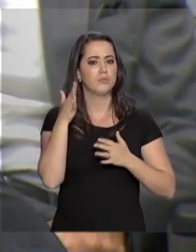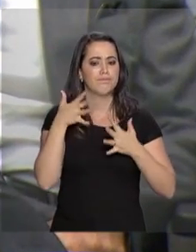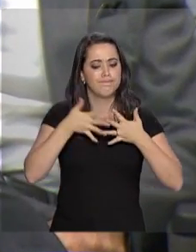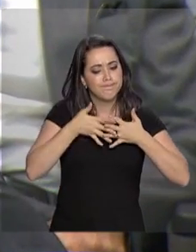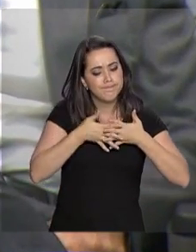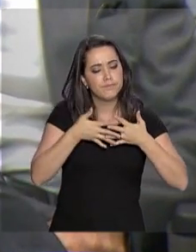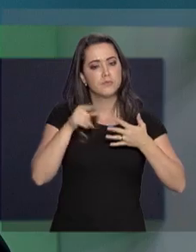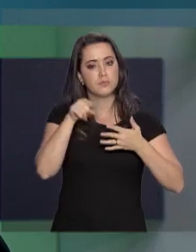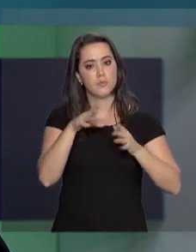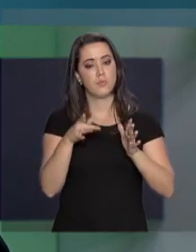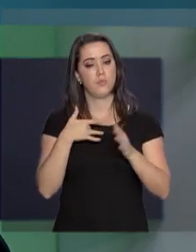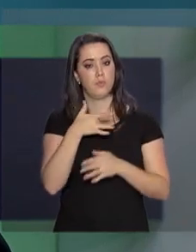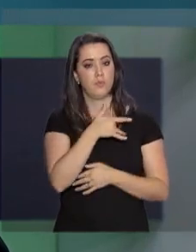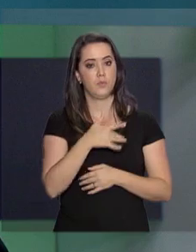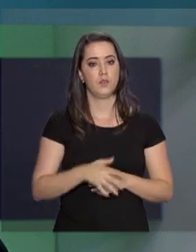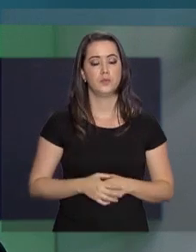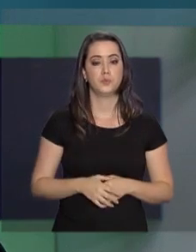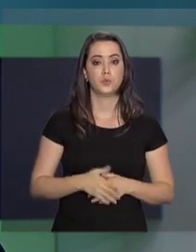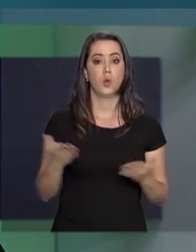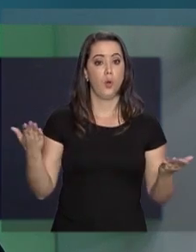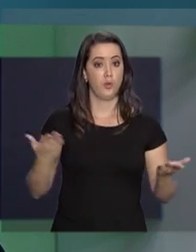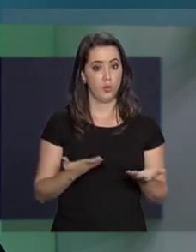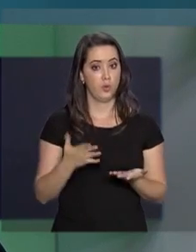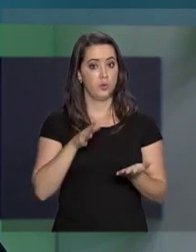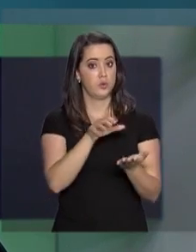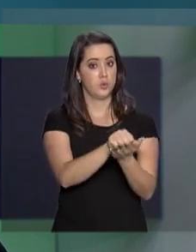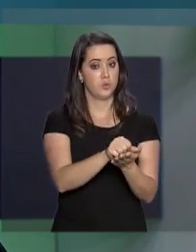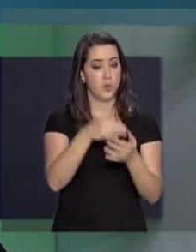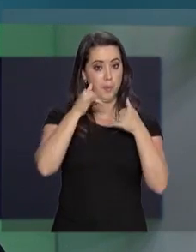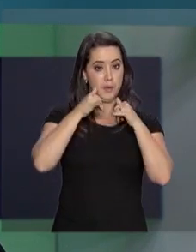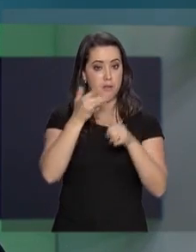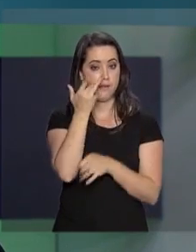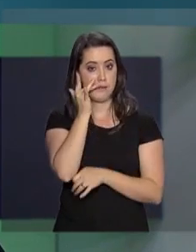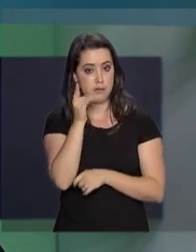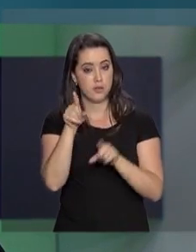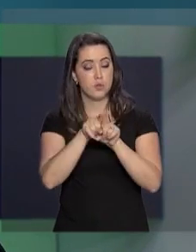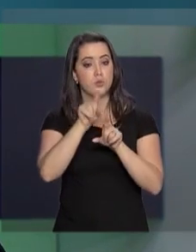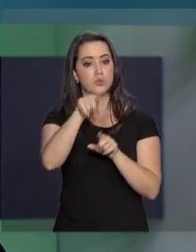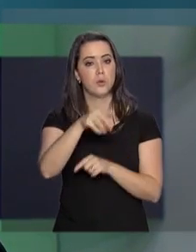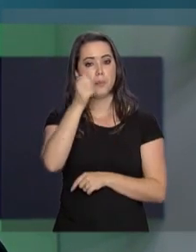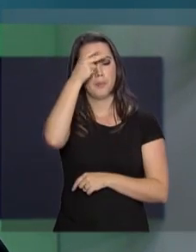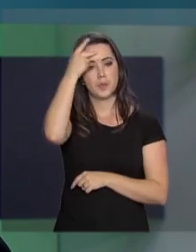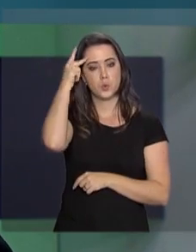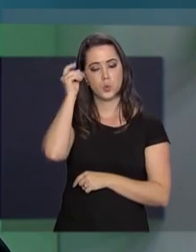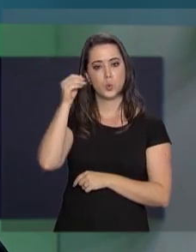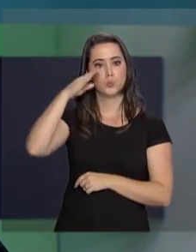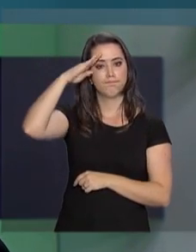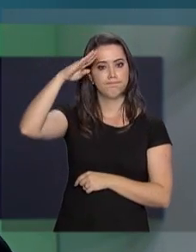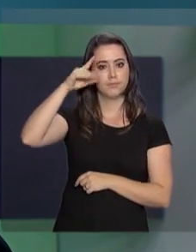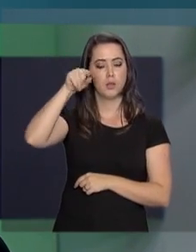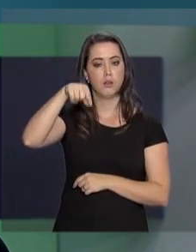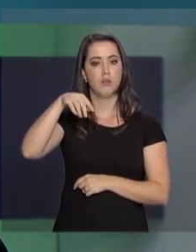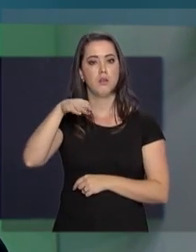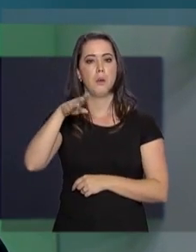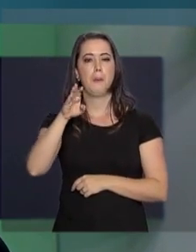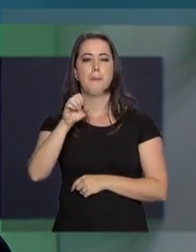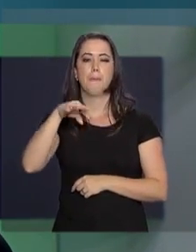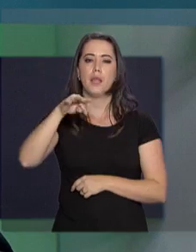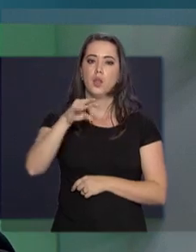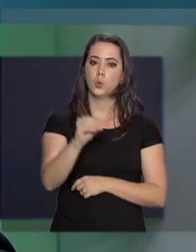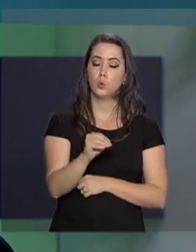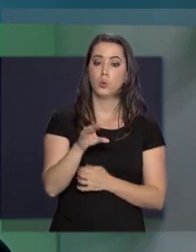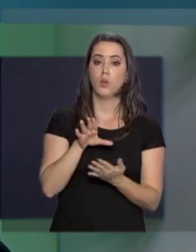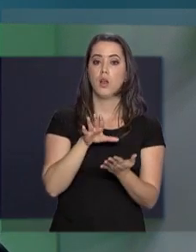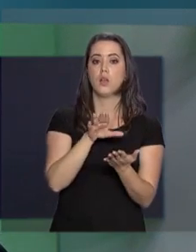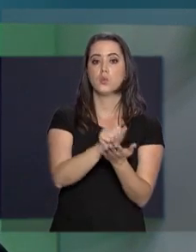Hospitalar. E quem assumiu o Ministério de Minas e Energia foi o almirante Bento Albuquerque. Ele comanda a pasta